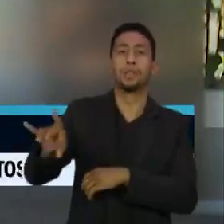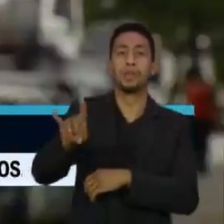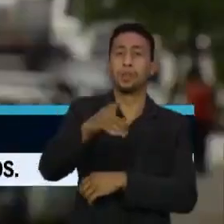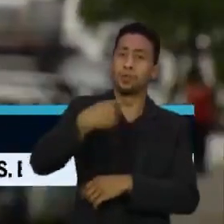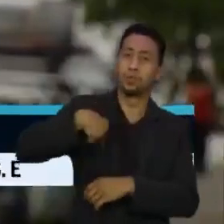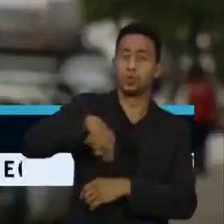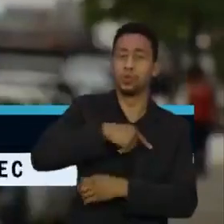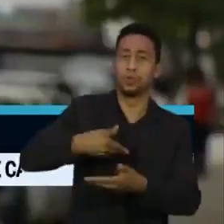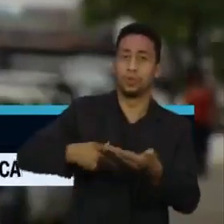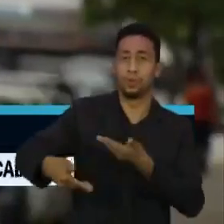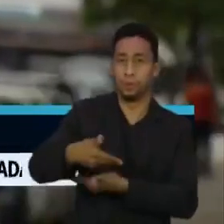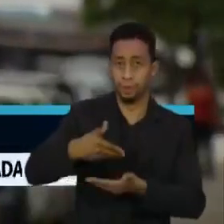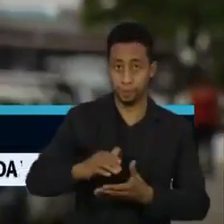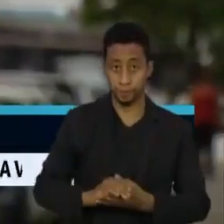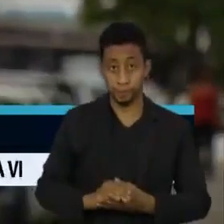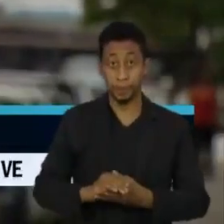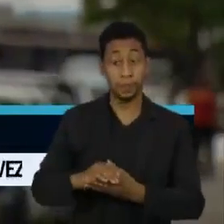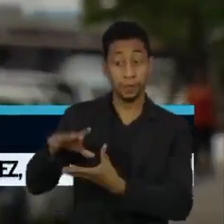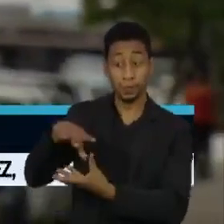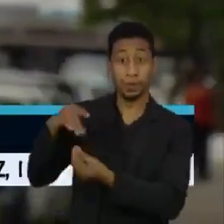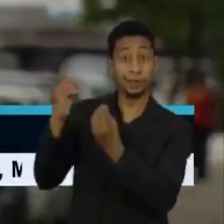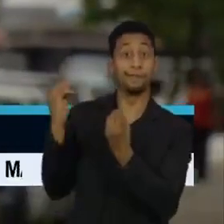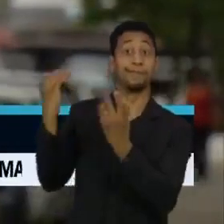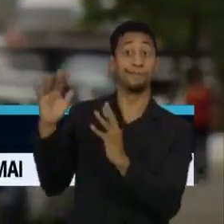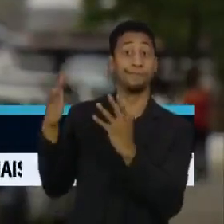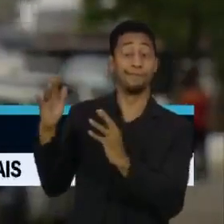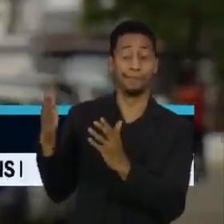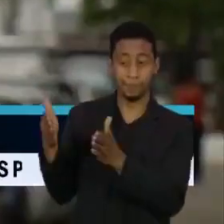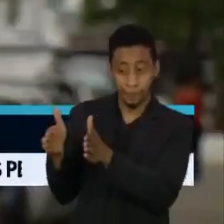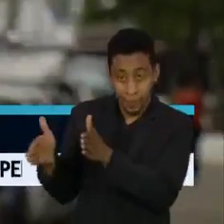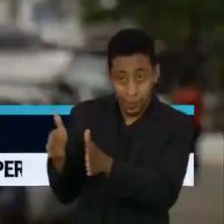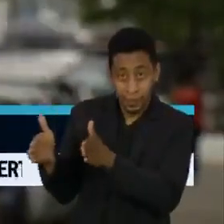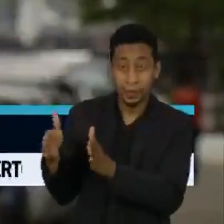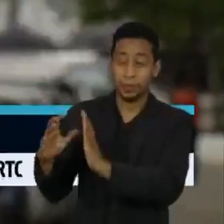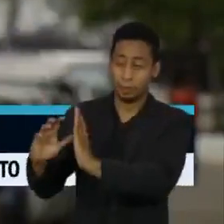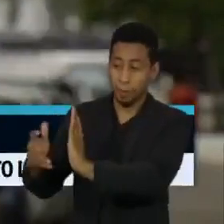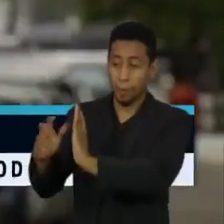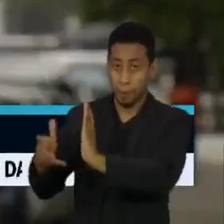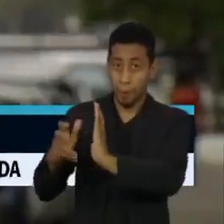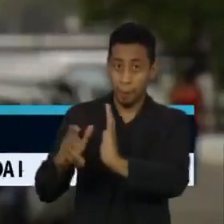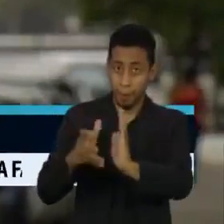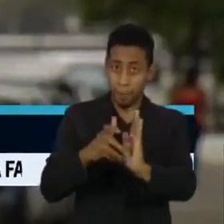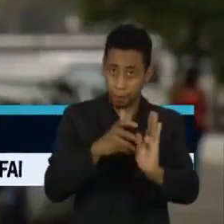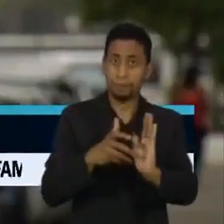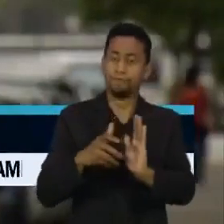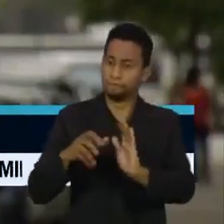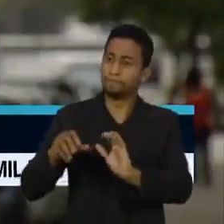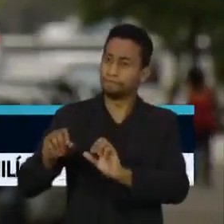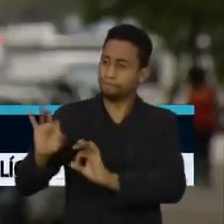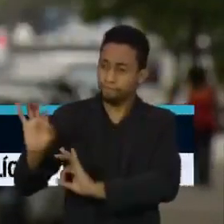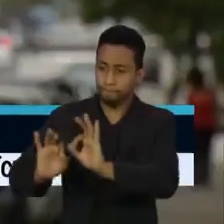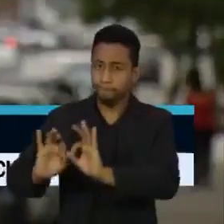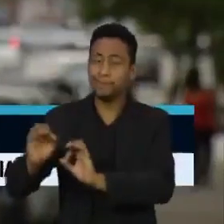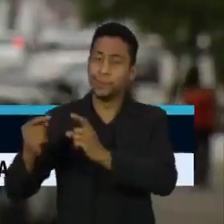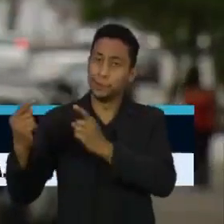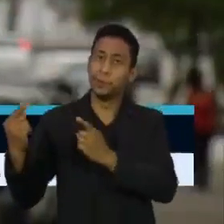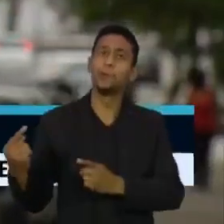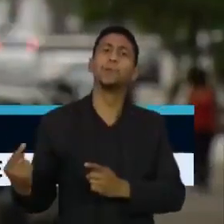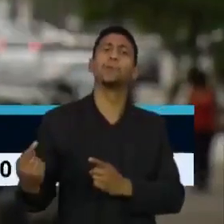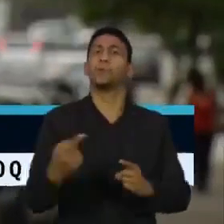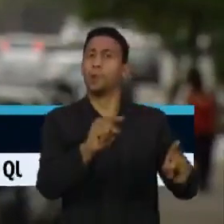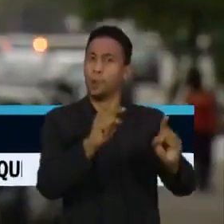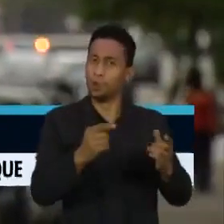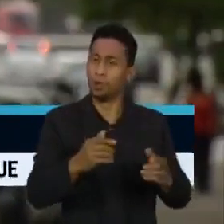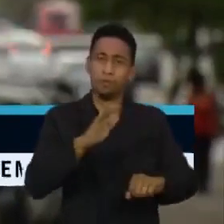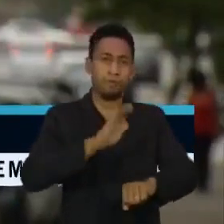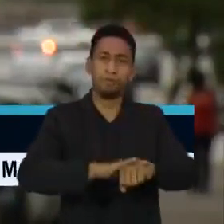de nós. A celebração da democracia acontece no momento em que partidos de oposição ensaiam um diálogo para tentar